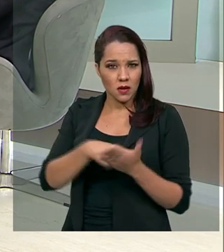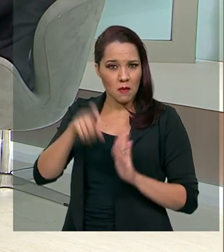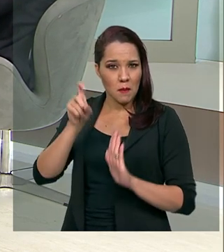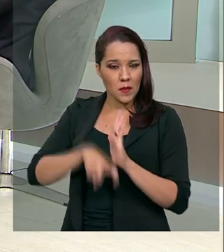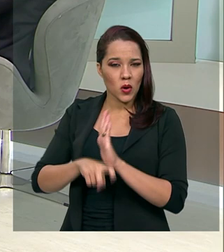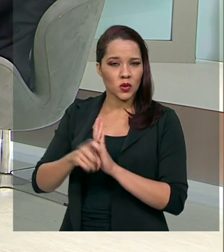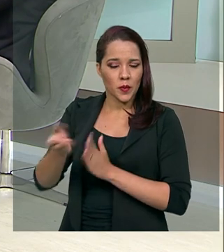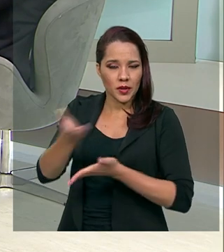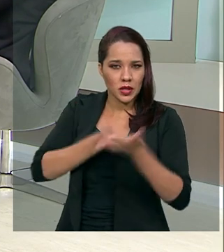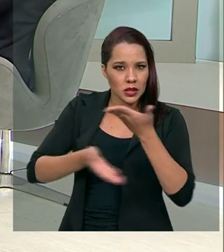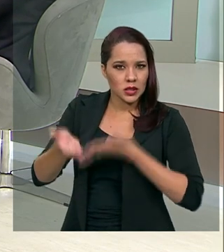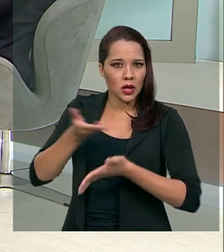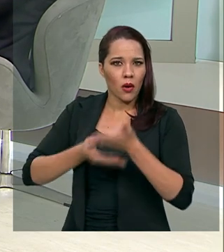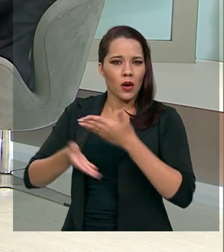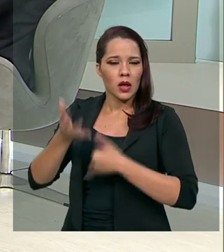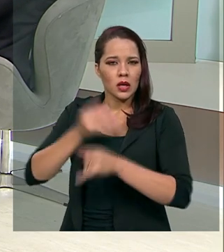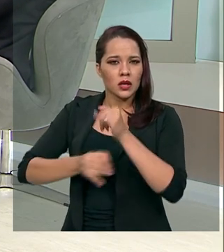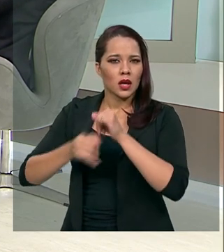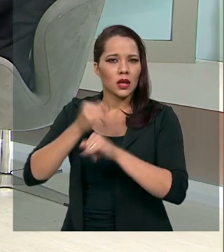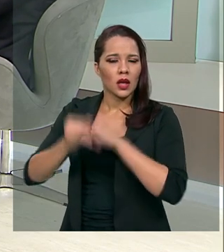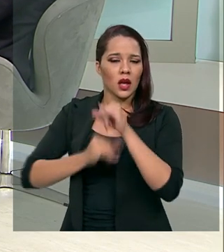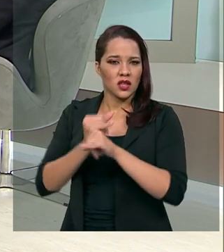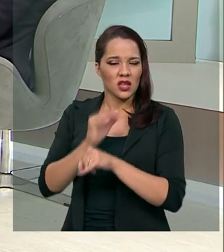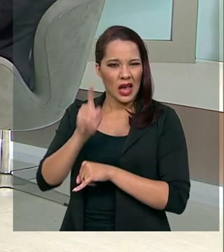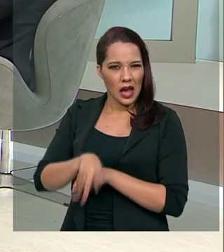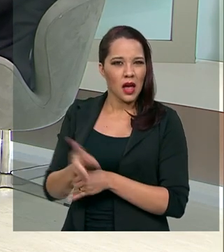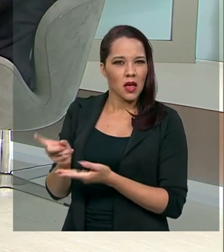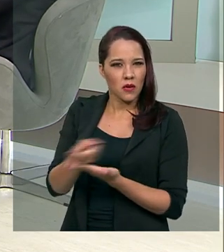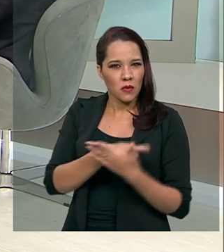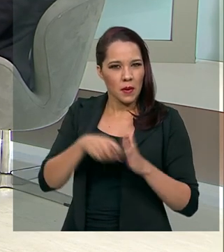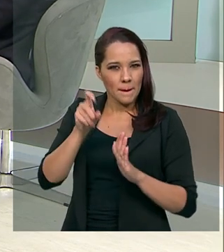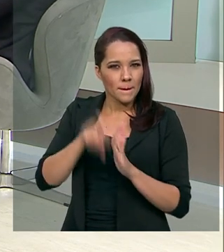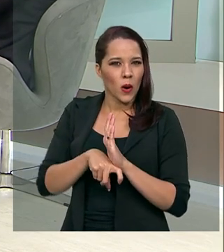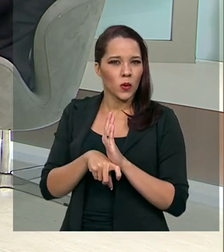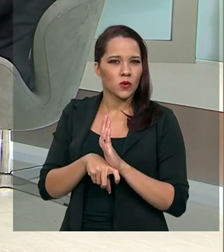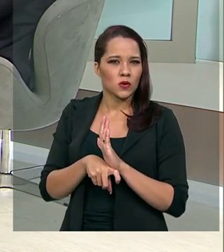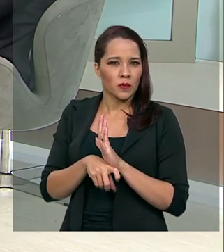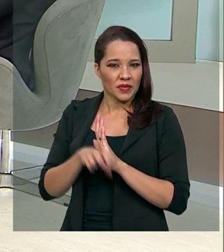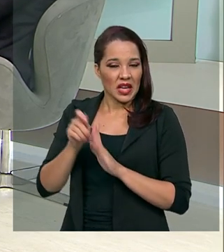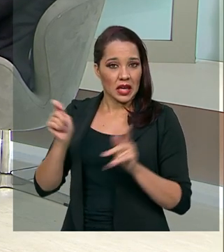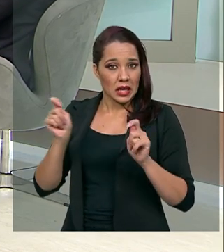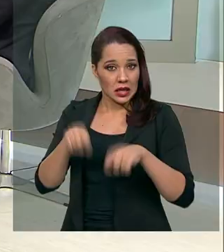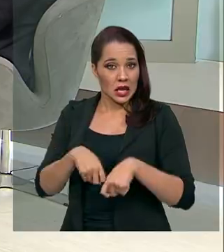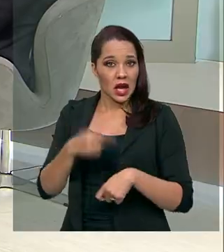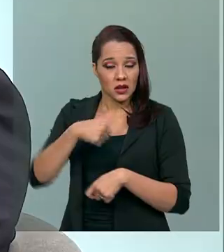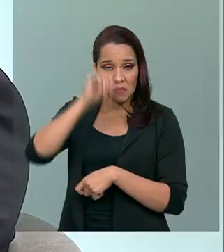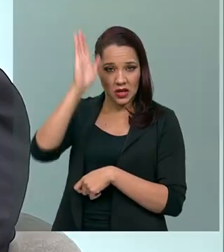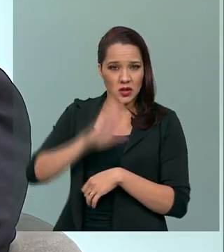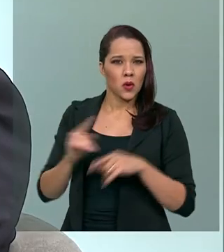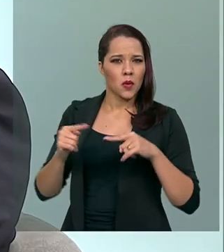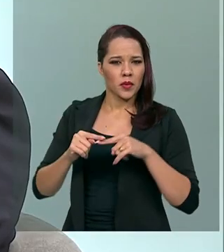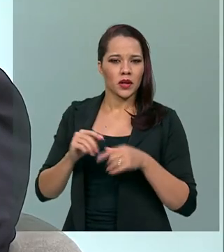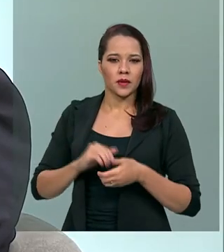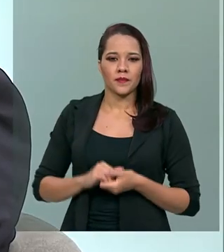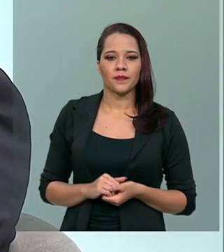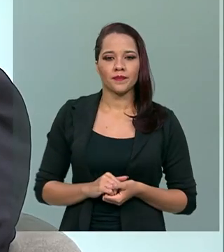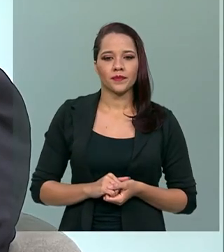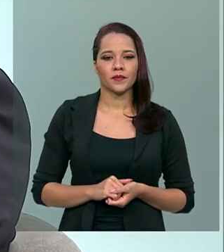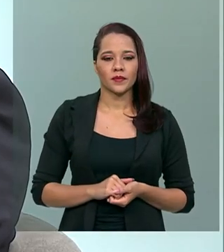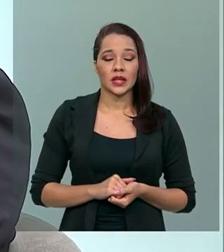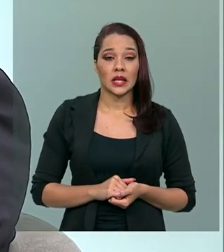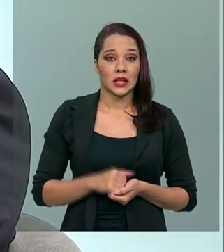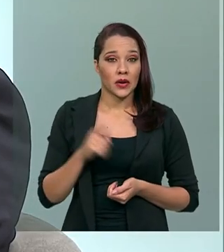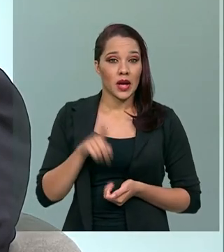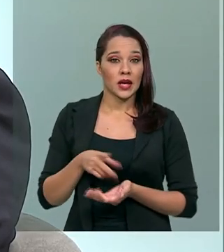eletrônicas, ele é um imposto que realmente é viável no Brasil hoje? O imposto sobre